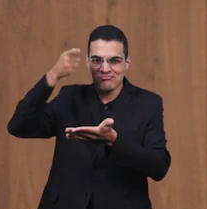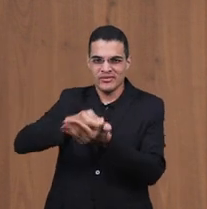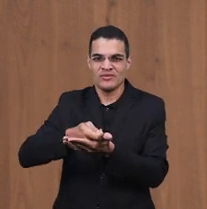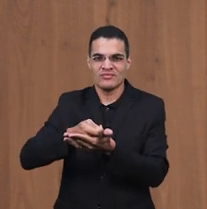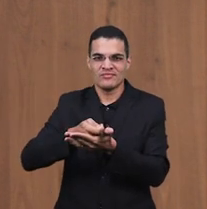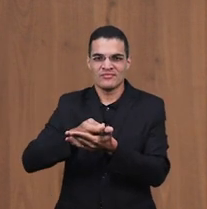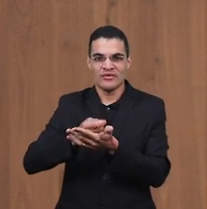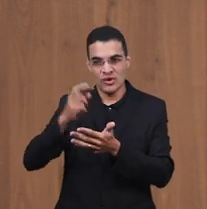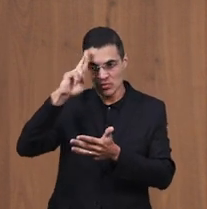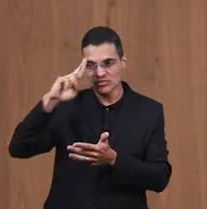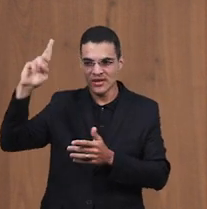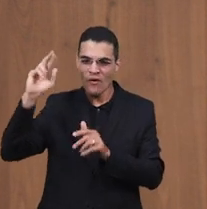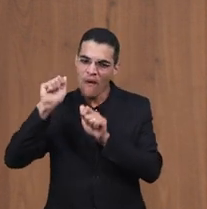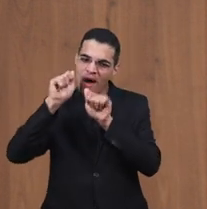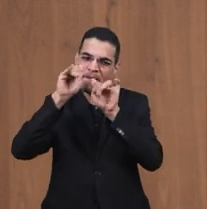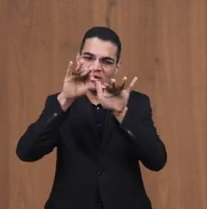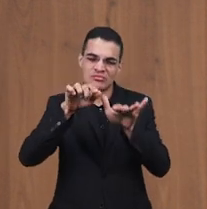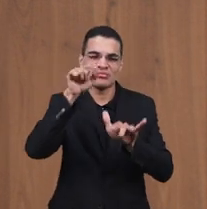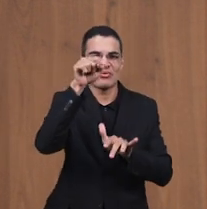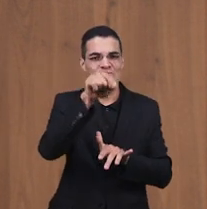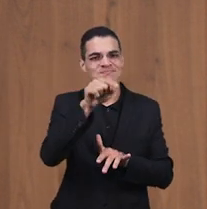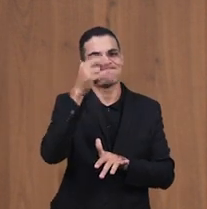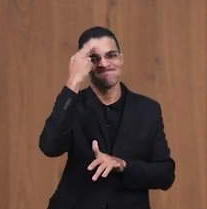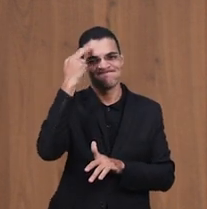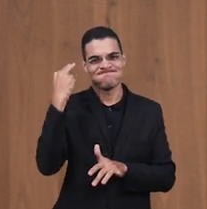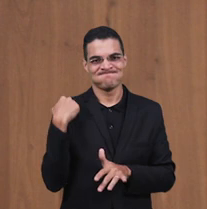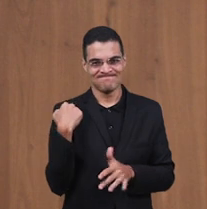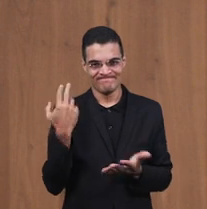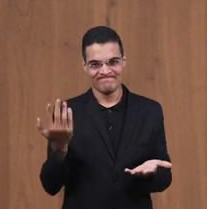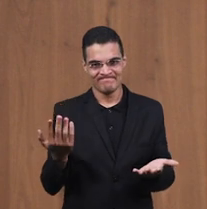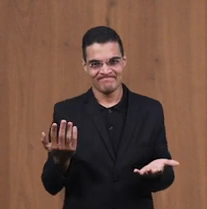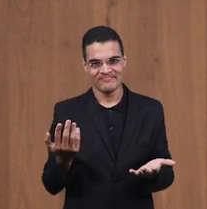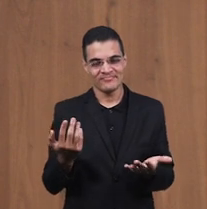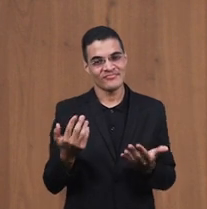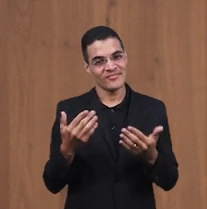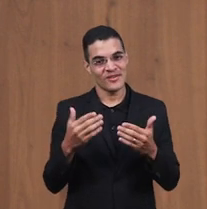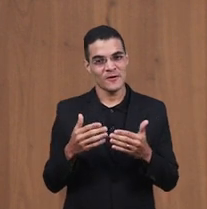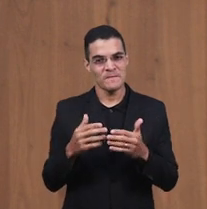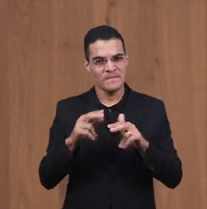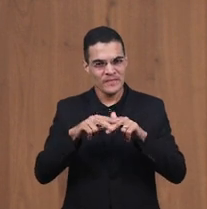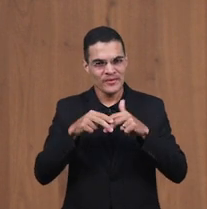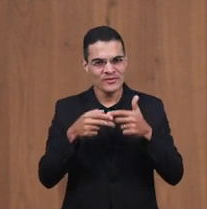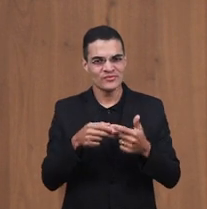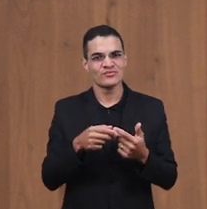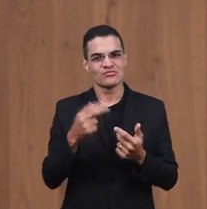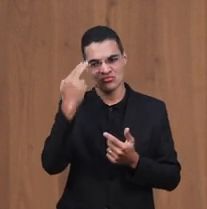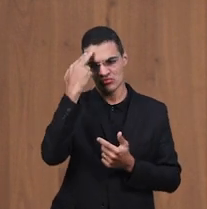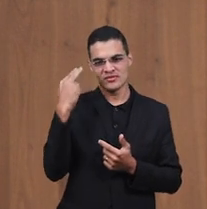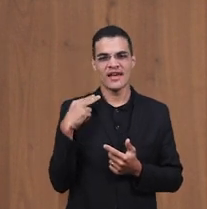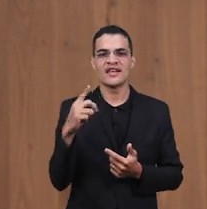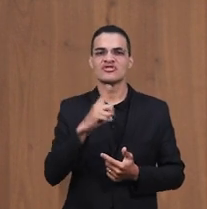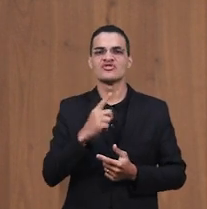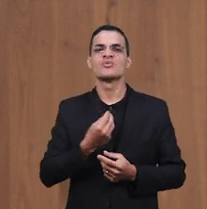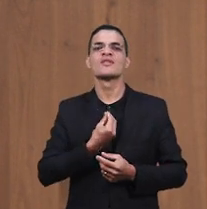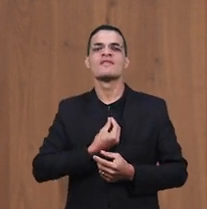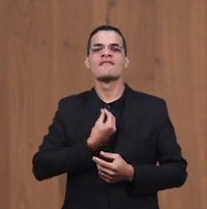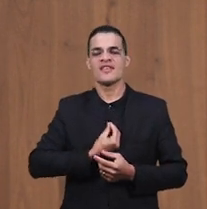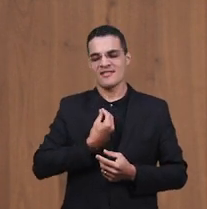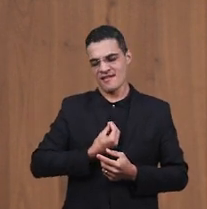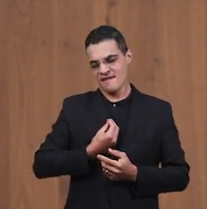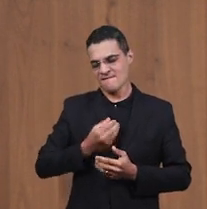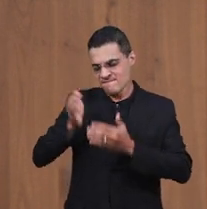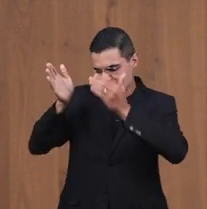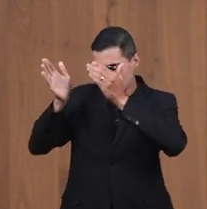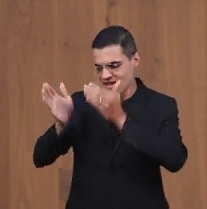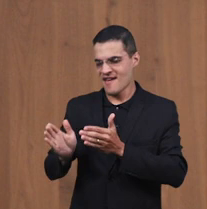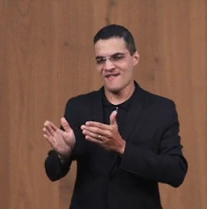foi honrado Foi abençoado Pelo Senhor Mas José Era dependente Do Senhor Ele vivia Uma vida Íntegra Diante do